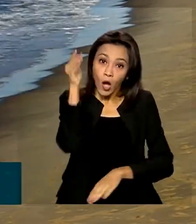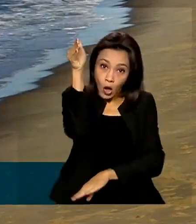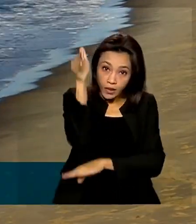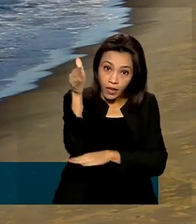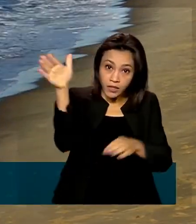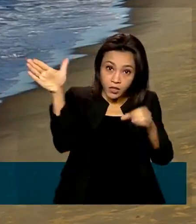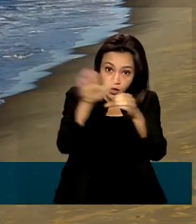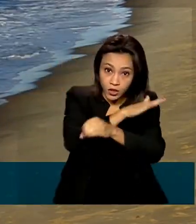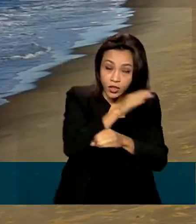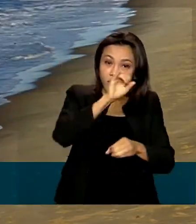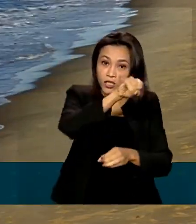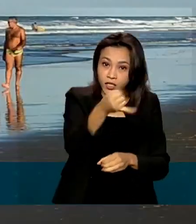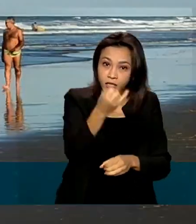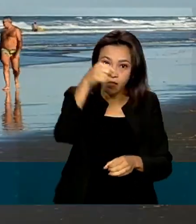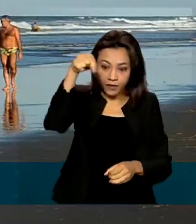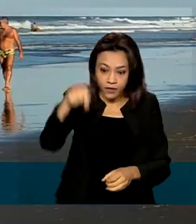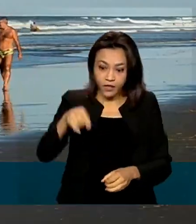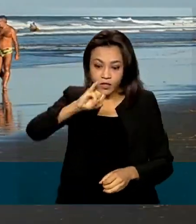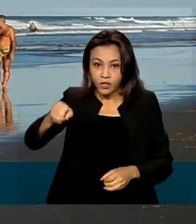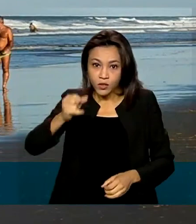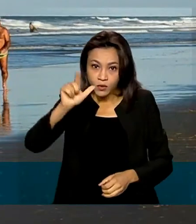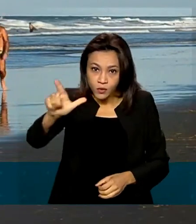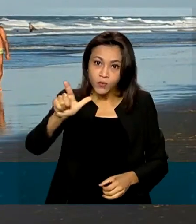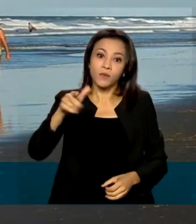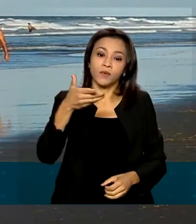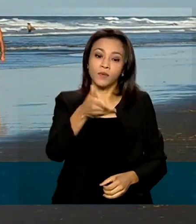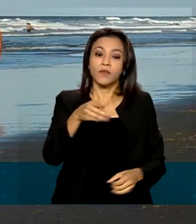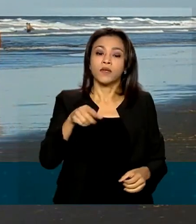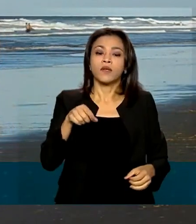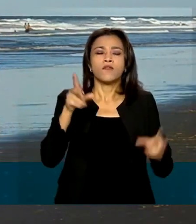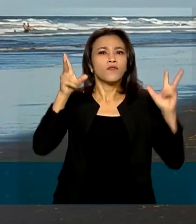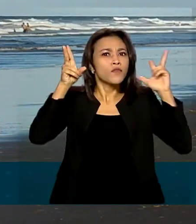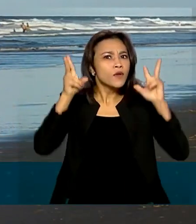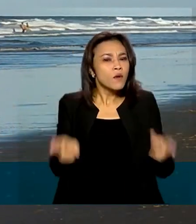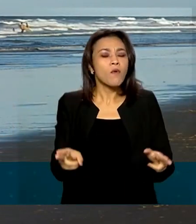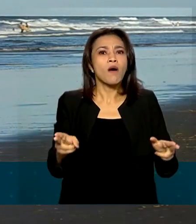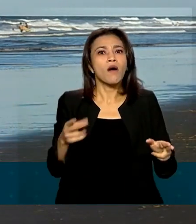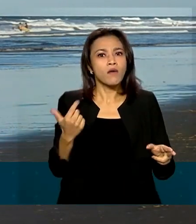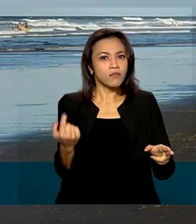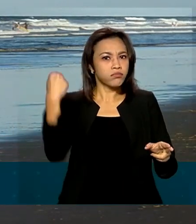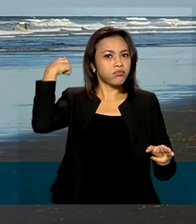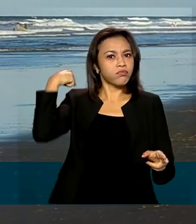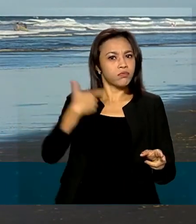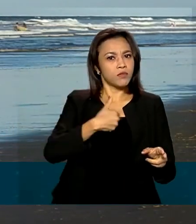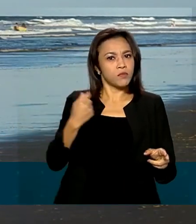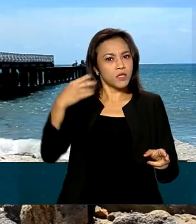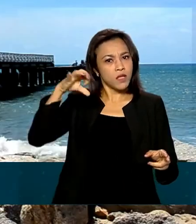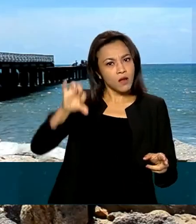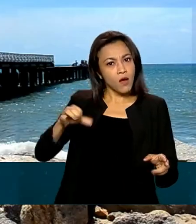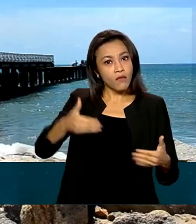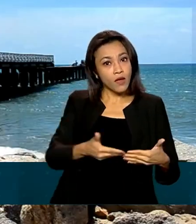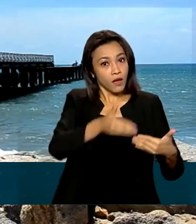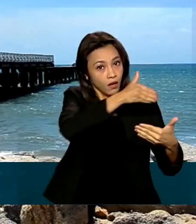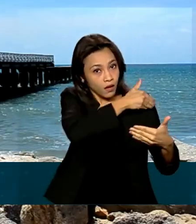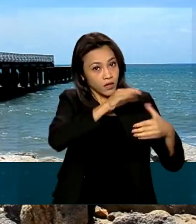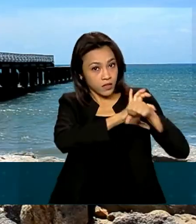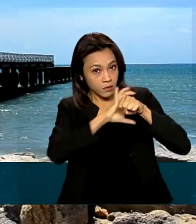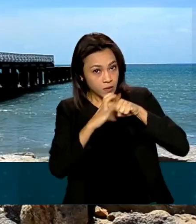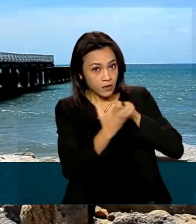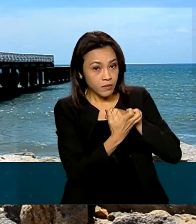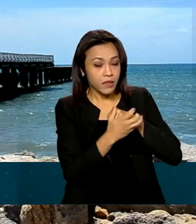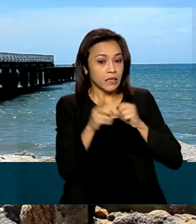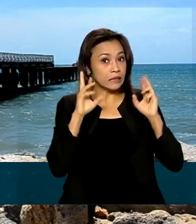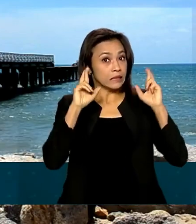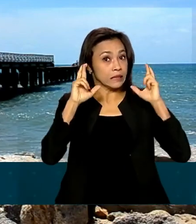janeiro e julho deste ano, a alta temporada, foi igual à de 2019, antes da pandemia. E a expectativa